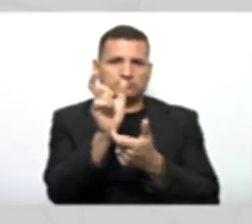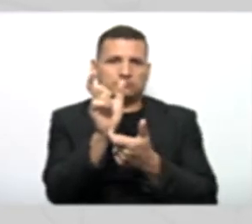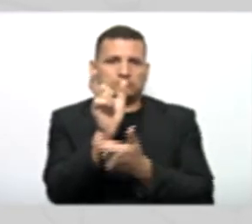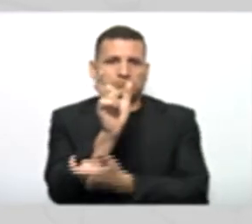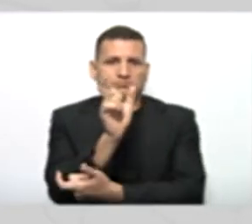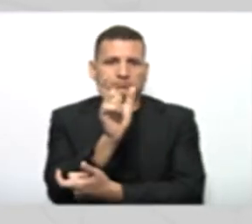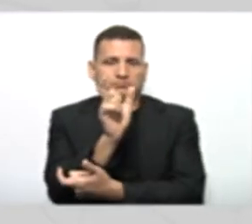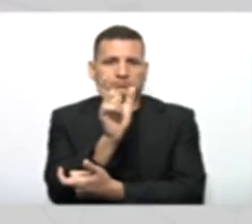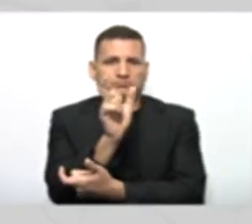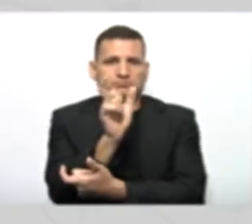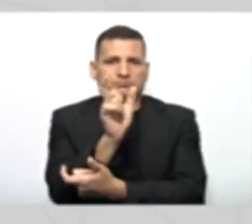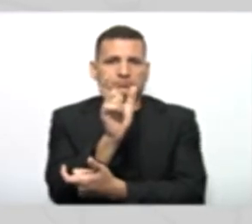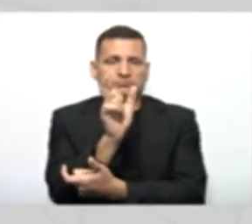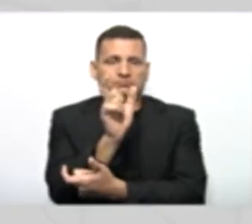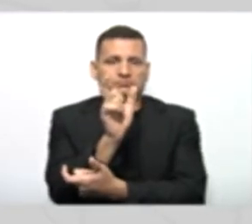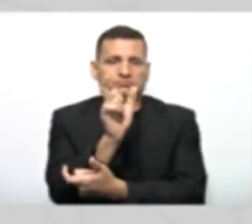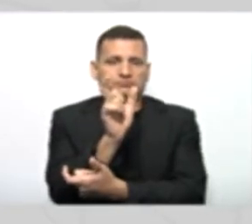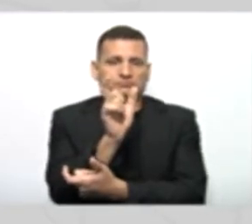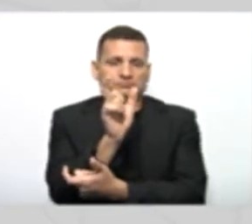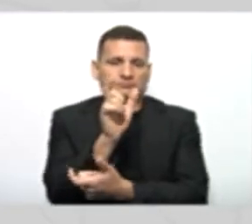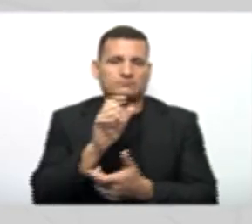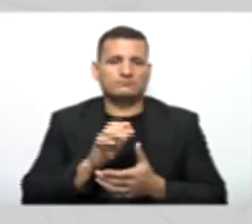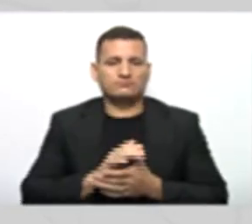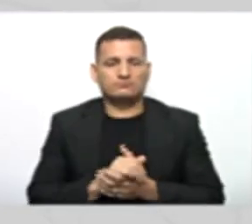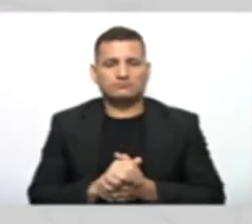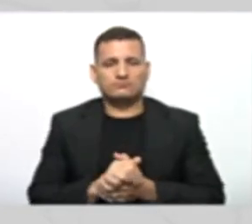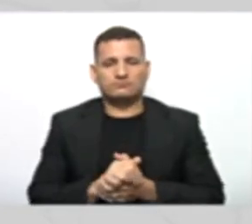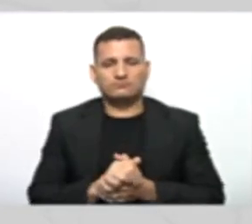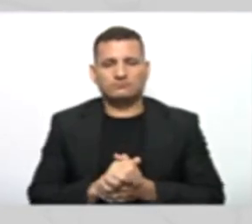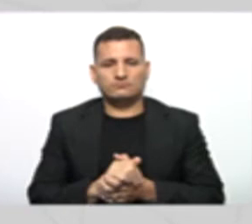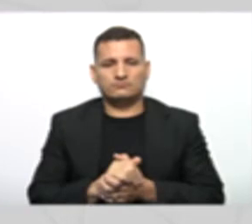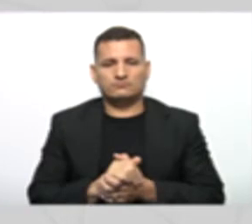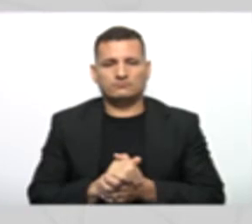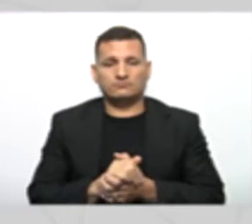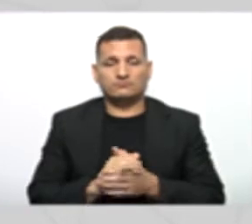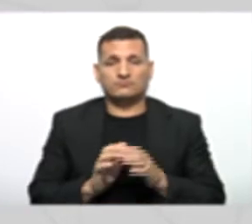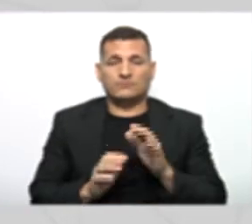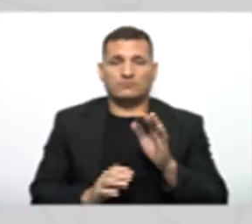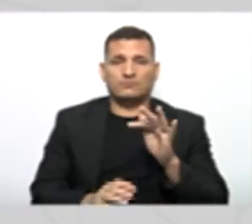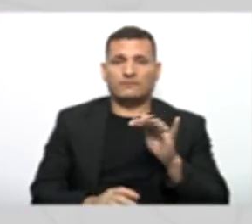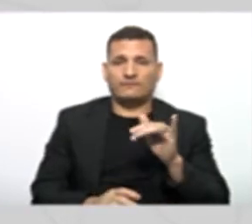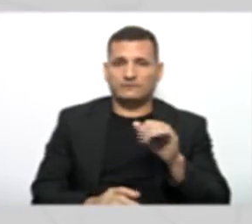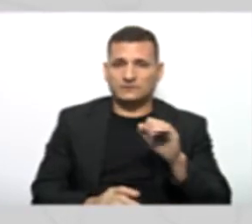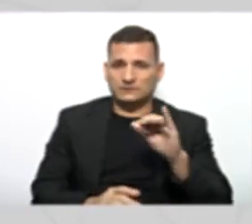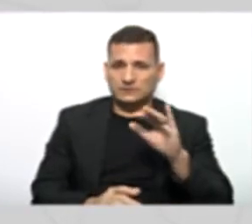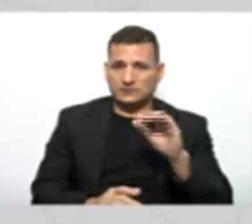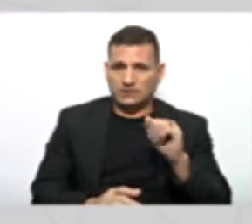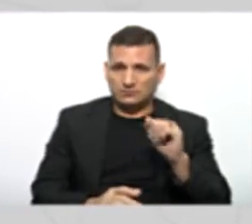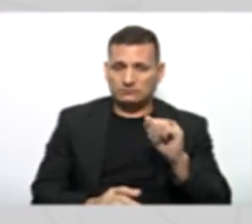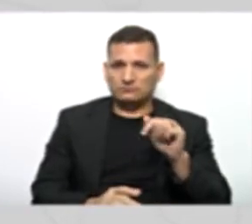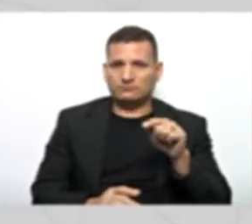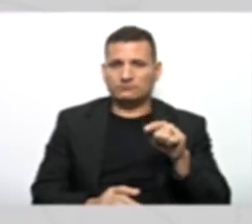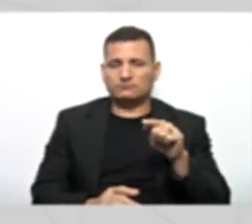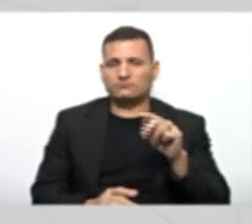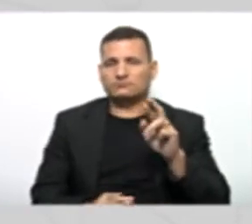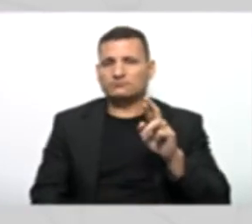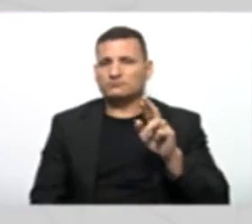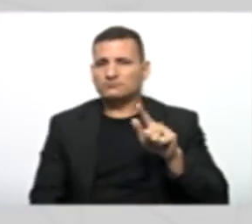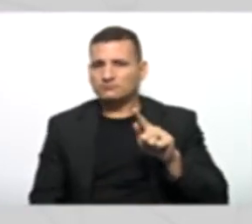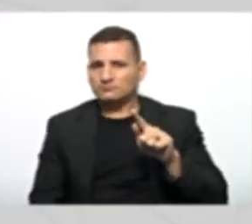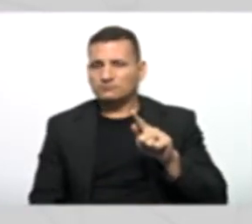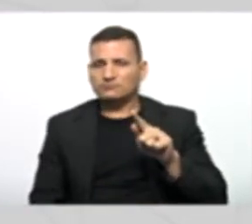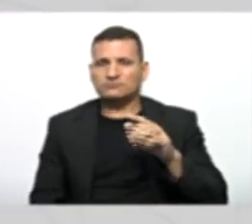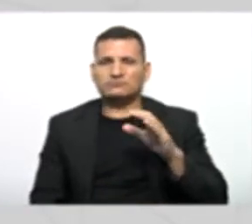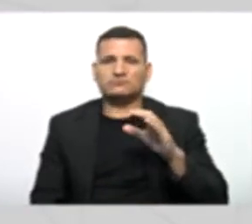isso dali. Então, quando a gente falar de pessoa física, a gente tem que sempre lembrar. Ela não tem só RG, CPF,